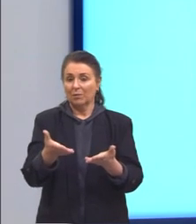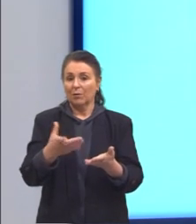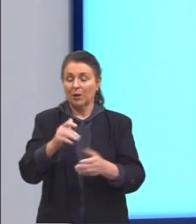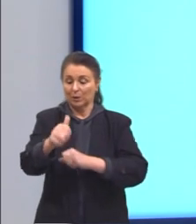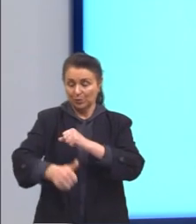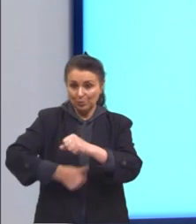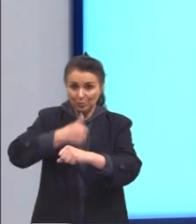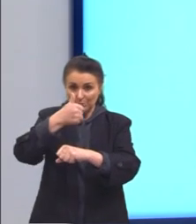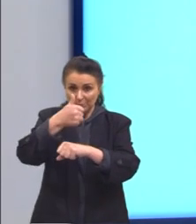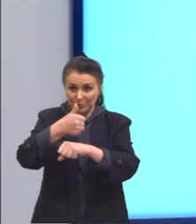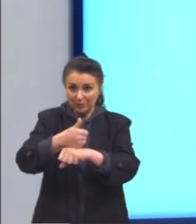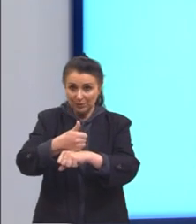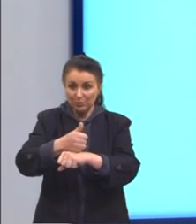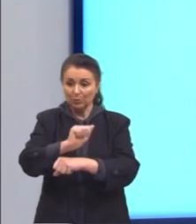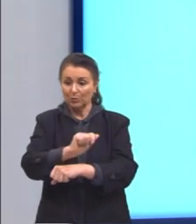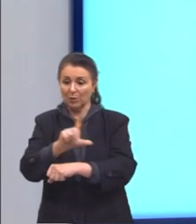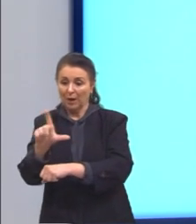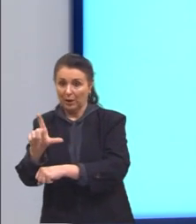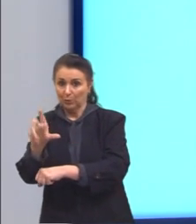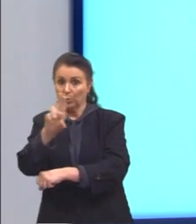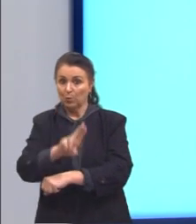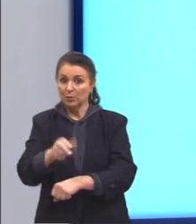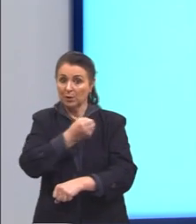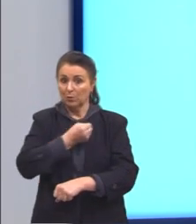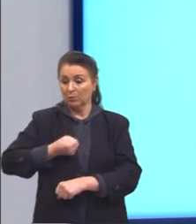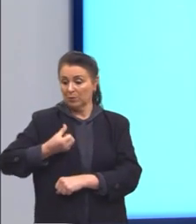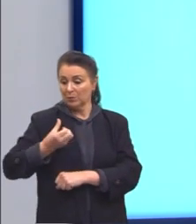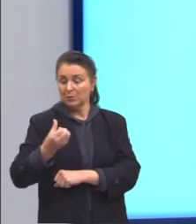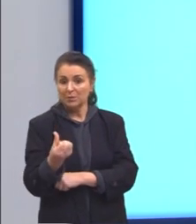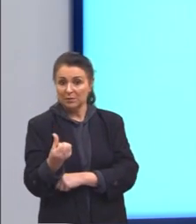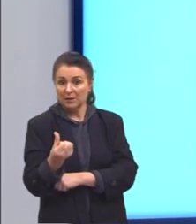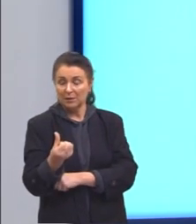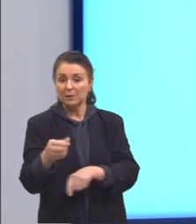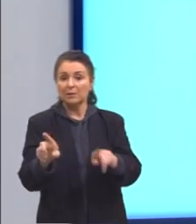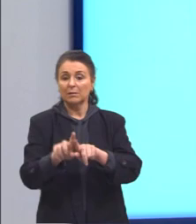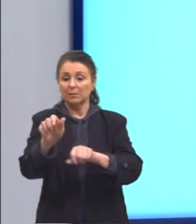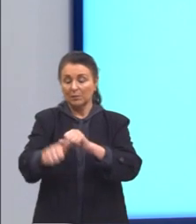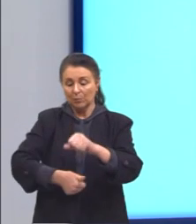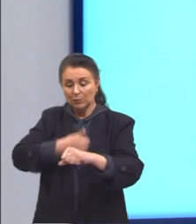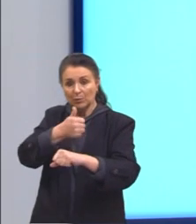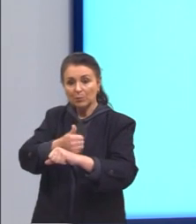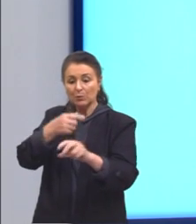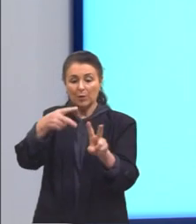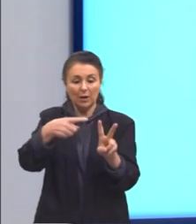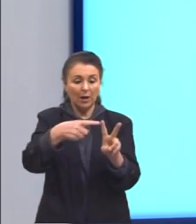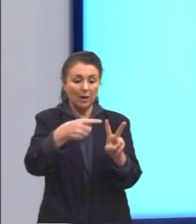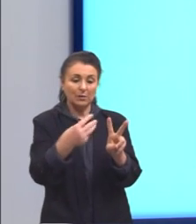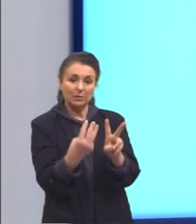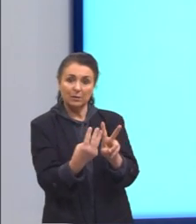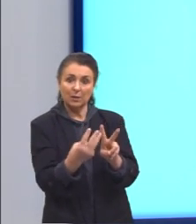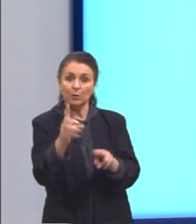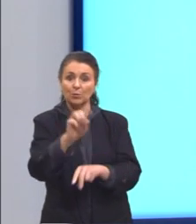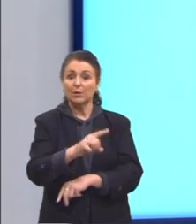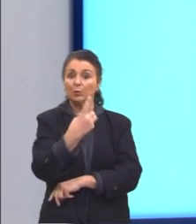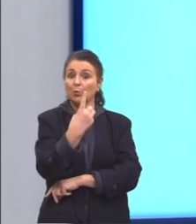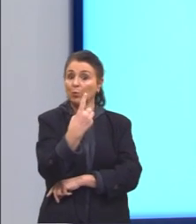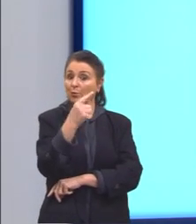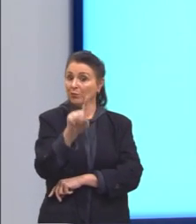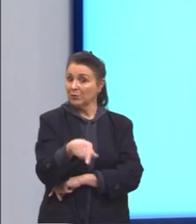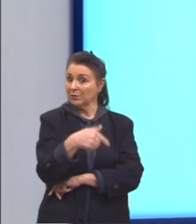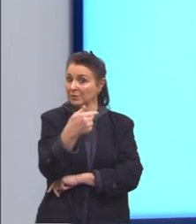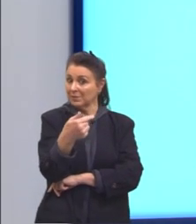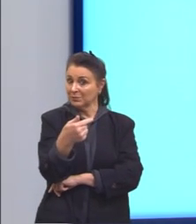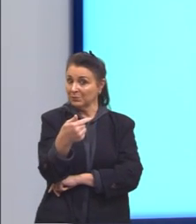substituir, então, o lado por 6, nós vamos também substituir a raiz de 3 por 1,7,